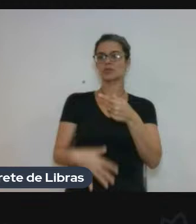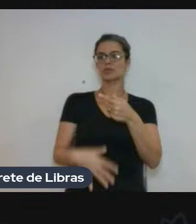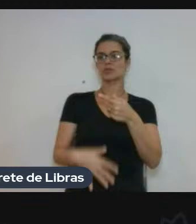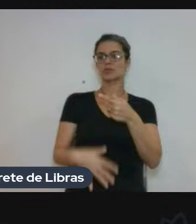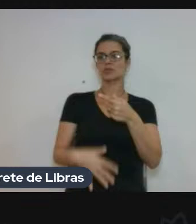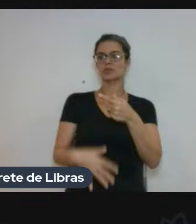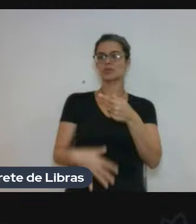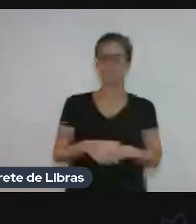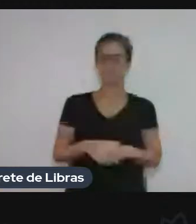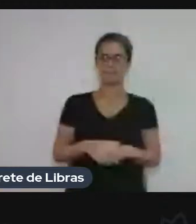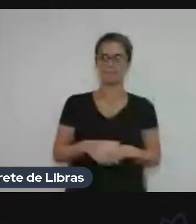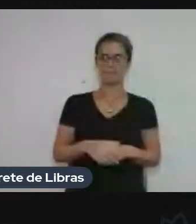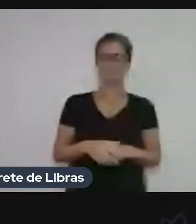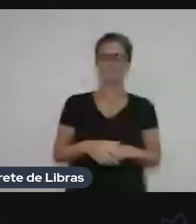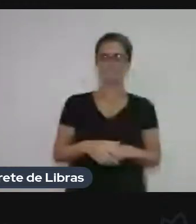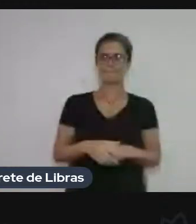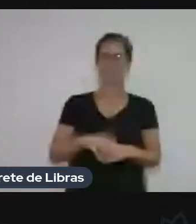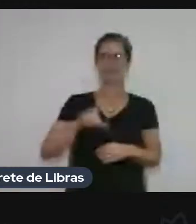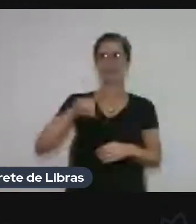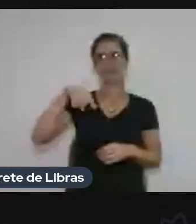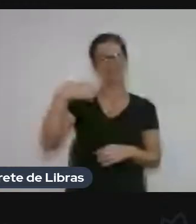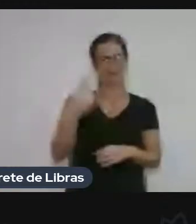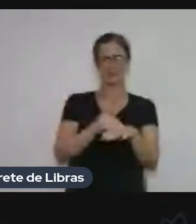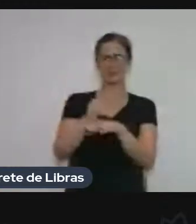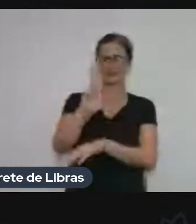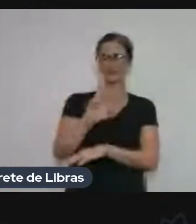Assuntos para o doutorado. Vamos ver aqui o que vai dar.